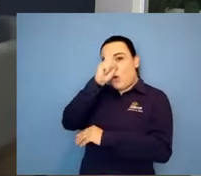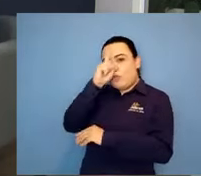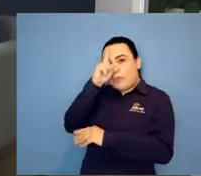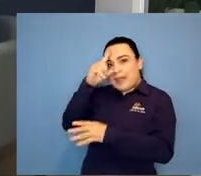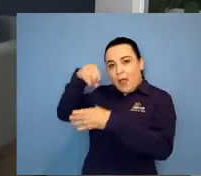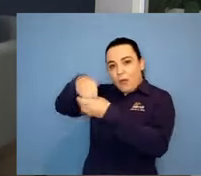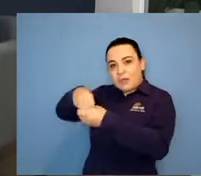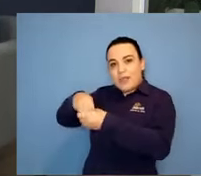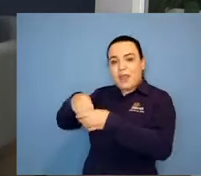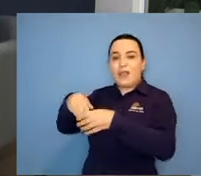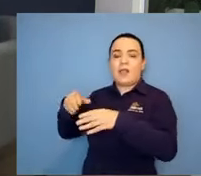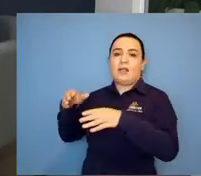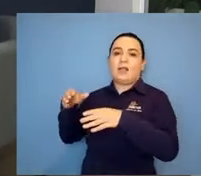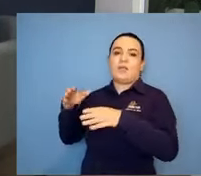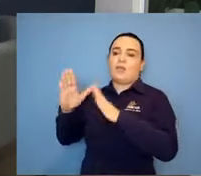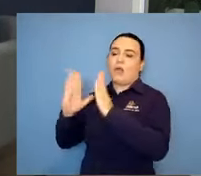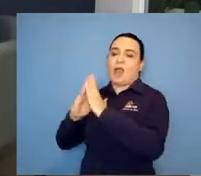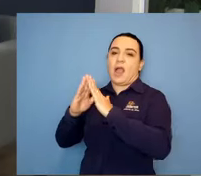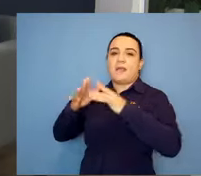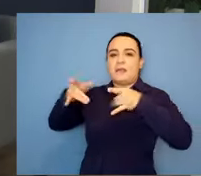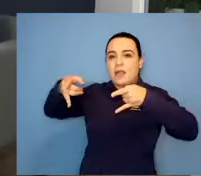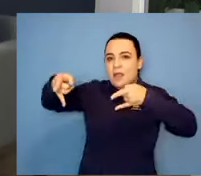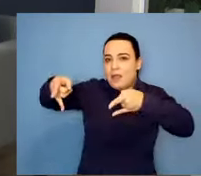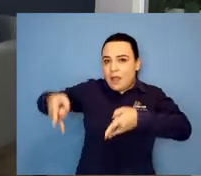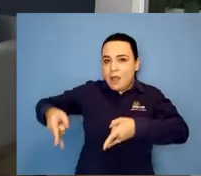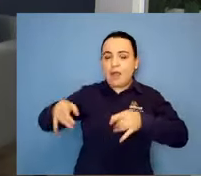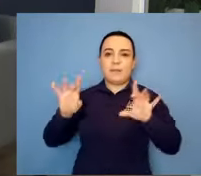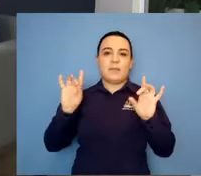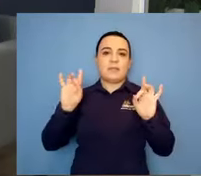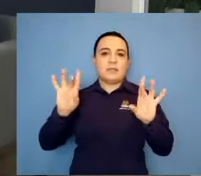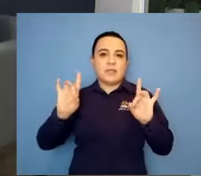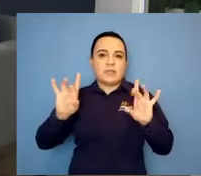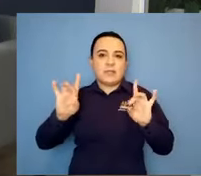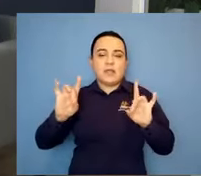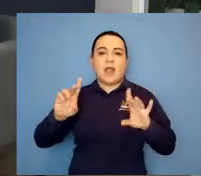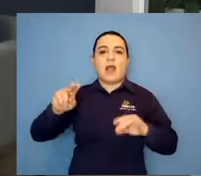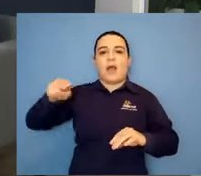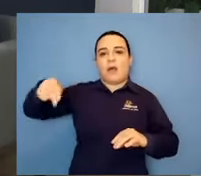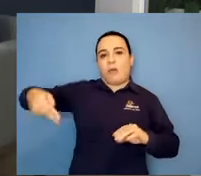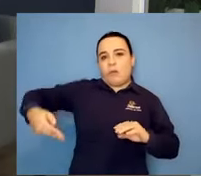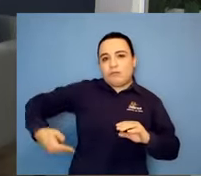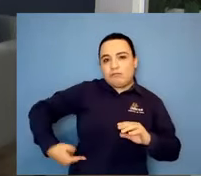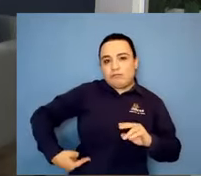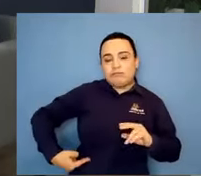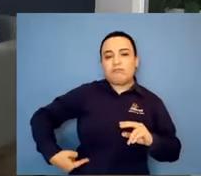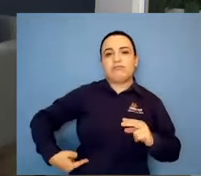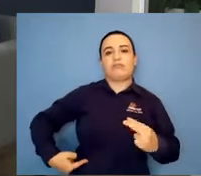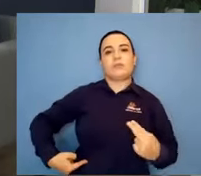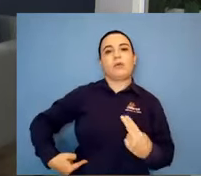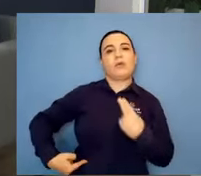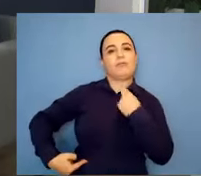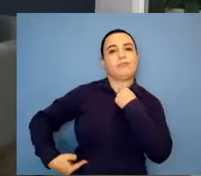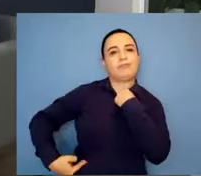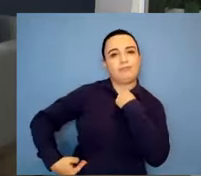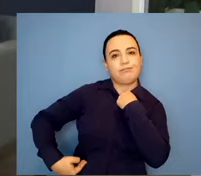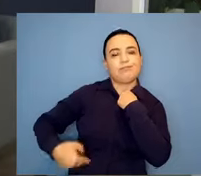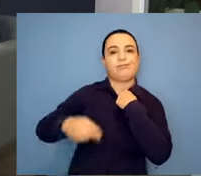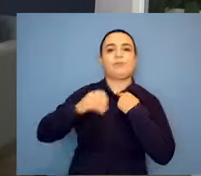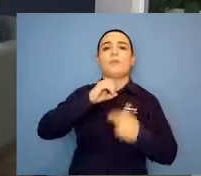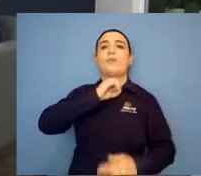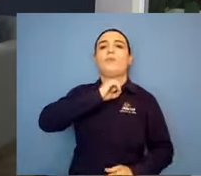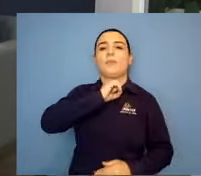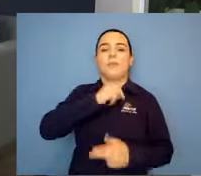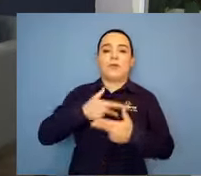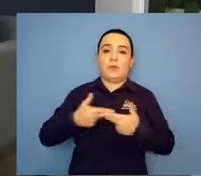Depois que você sai do consultório médico com o nome de doença, você vai viver coisas que ninguém te conta. Sim. Óbvio. Porque